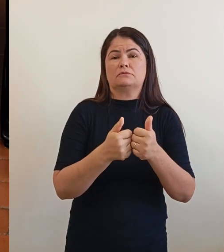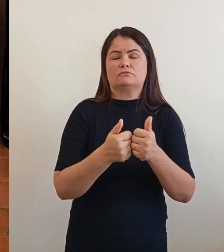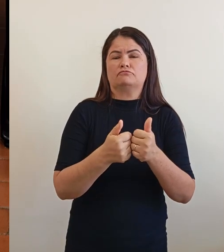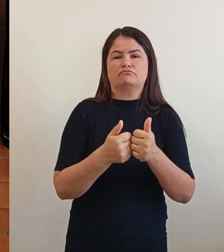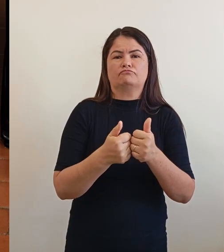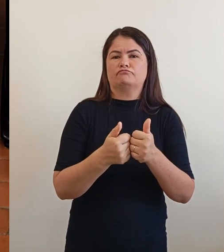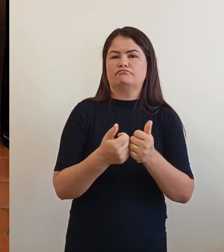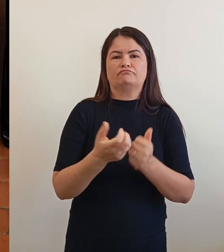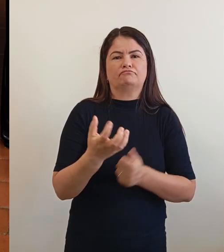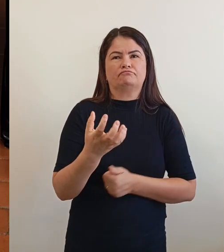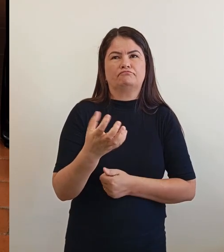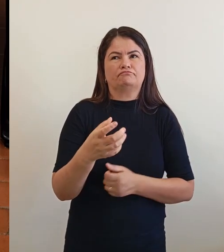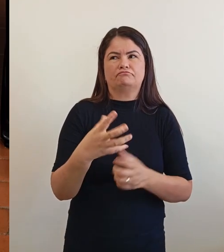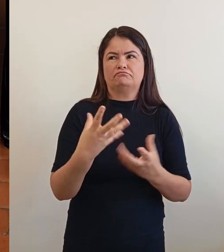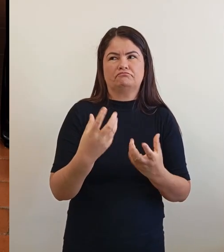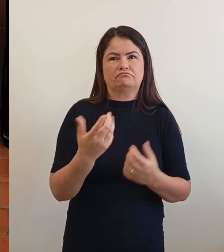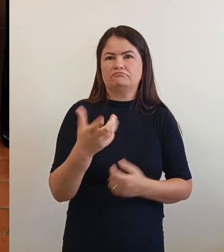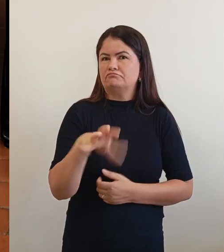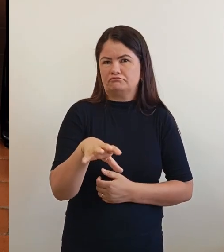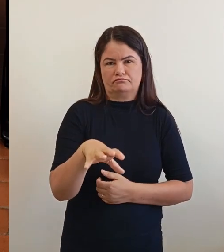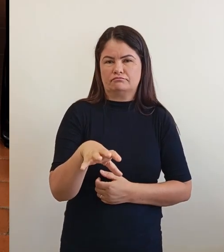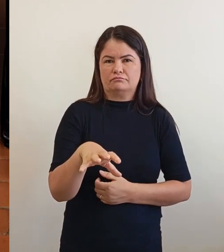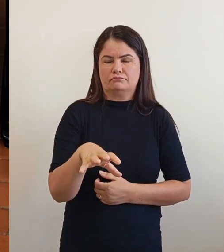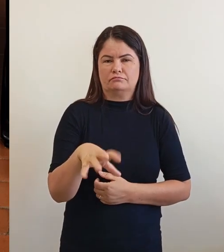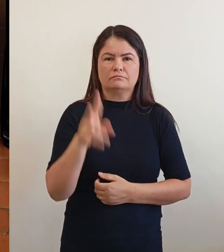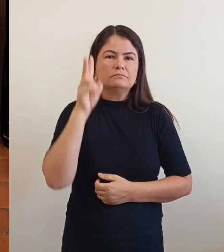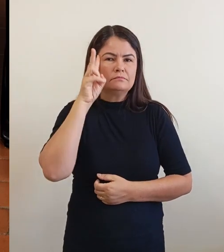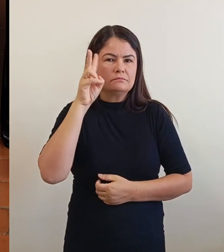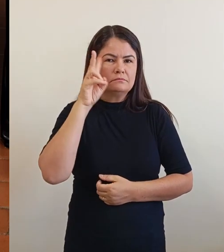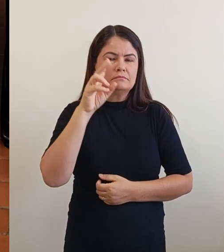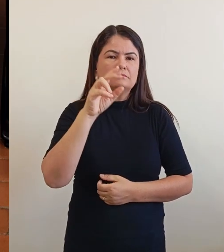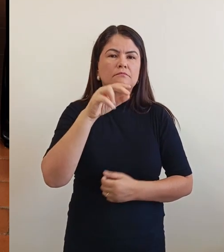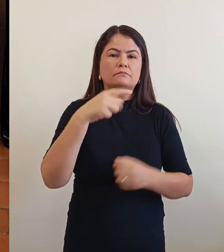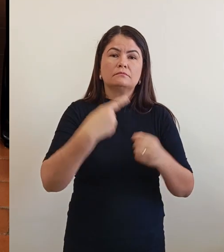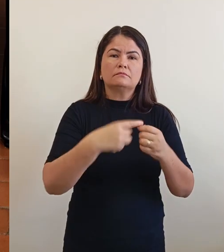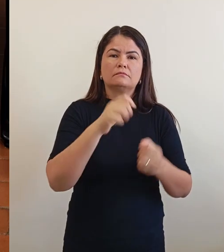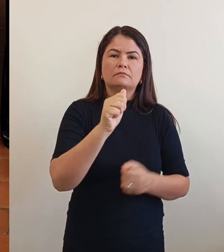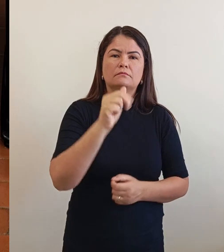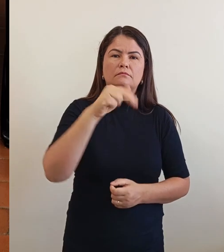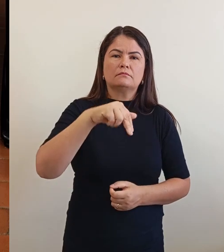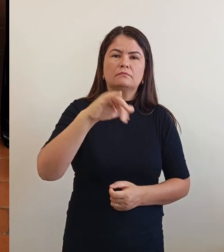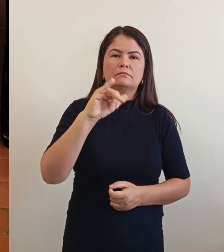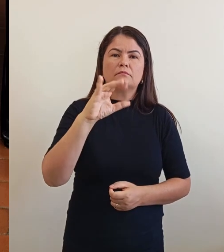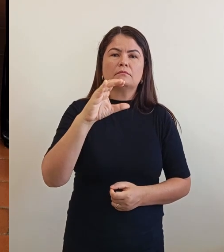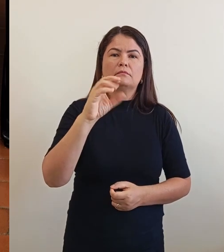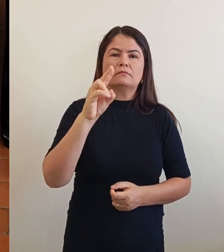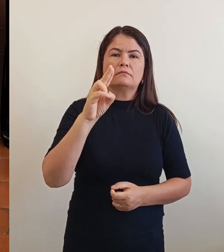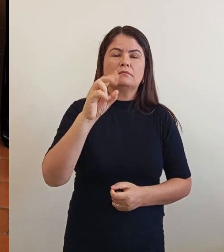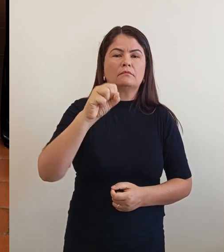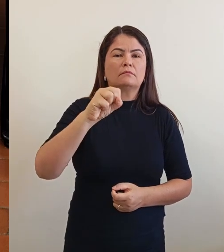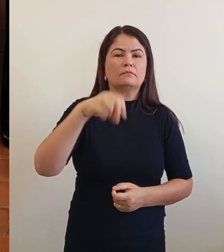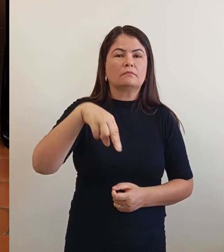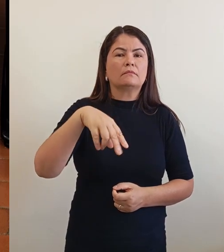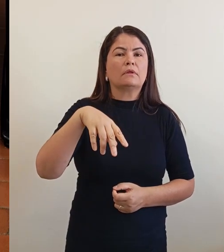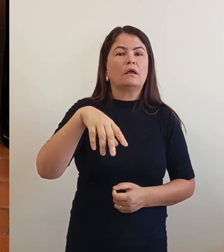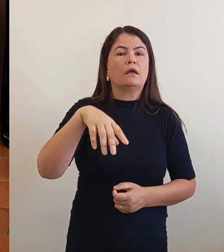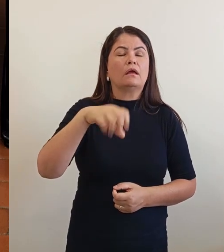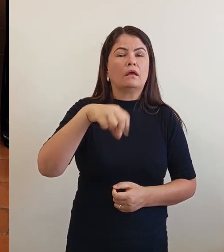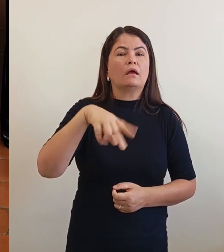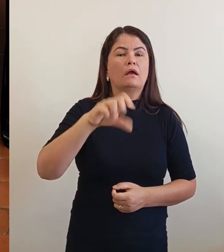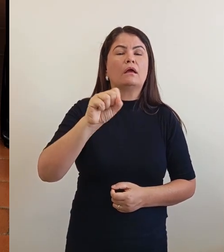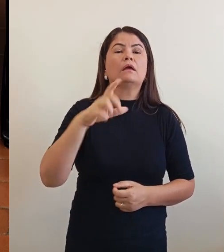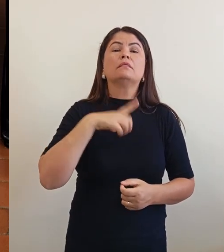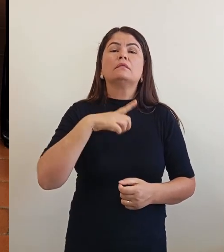E não foi fornecido. Lembrando que Anicuns ainda tem as bolsas que a prefeitura oferece